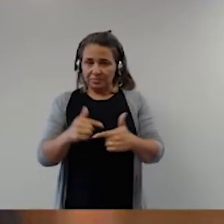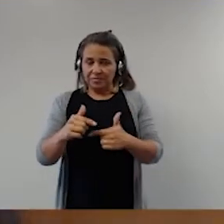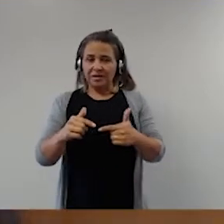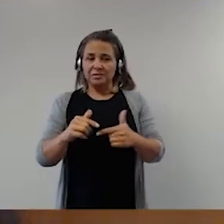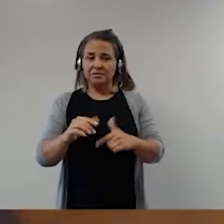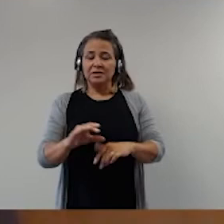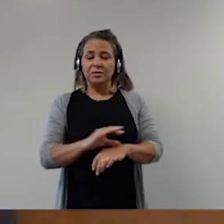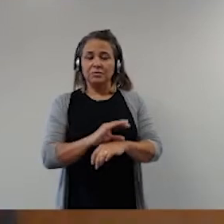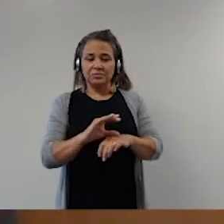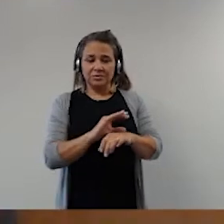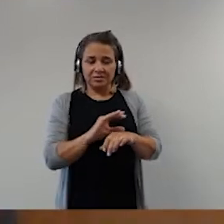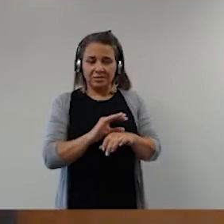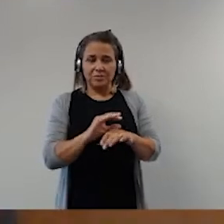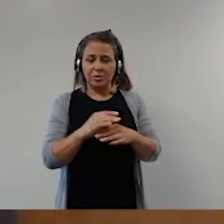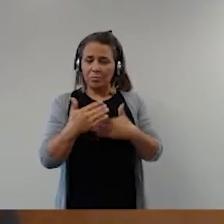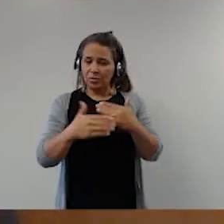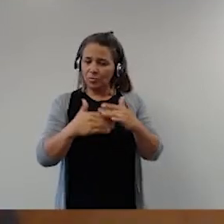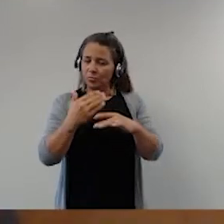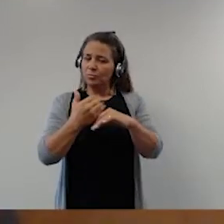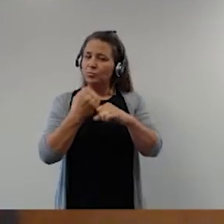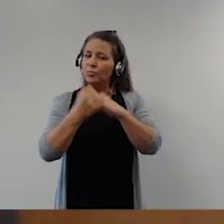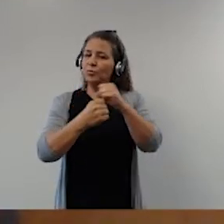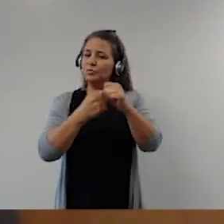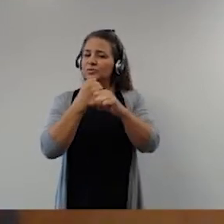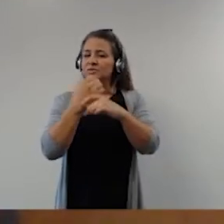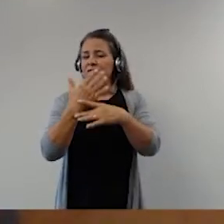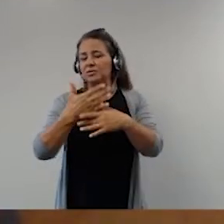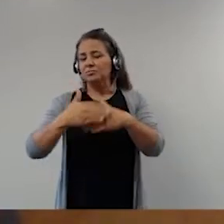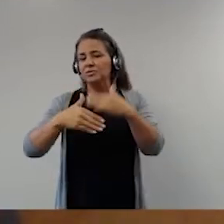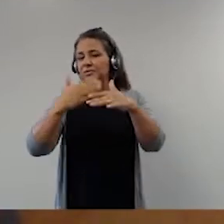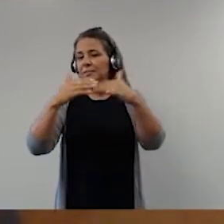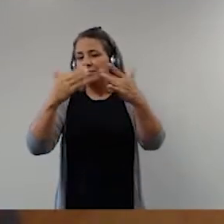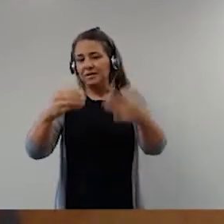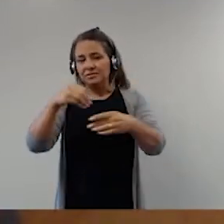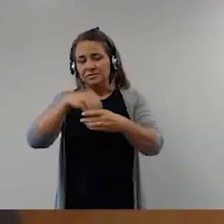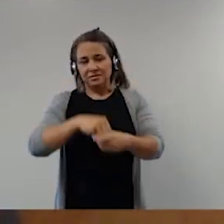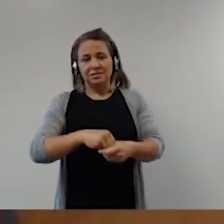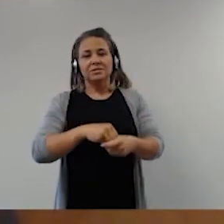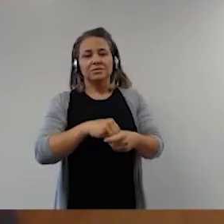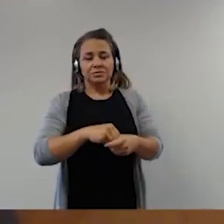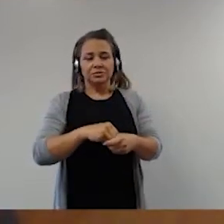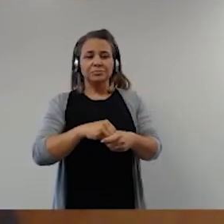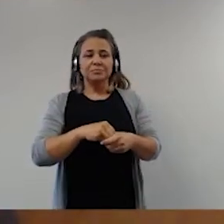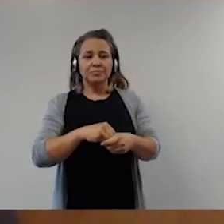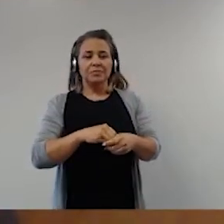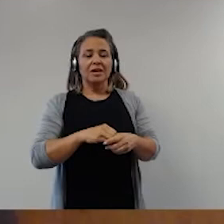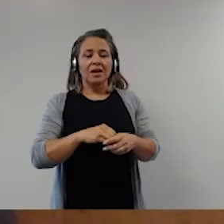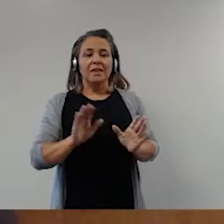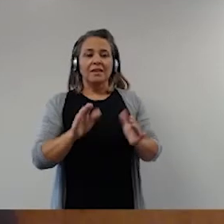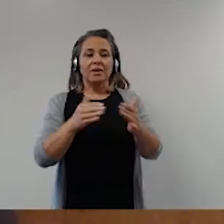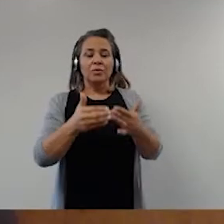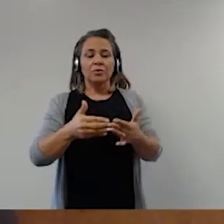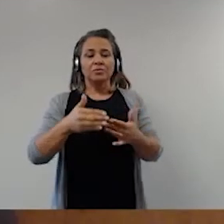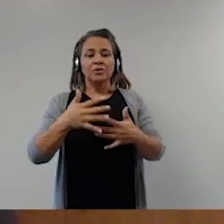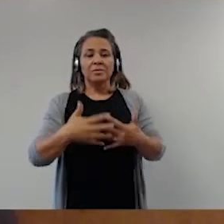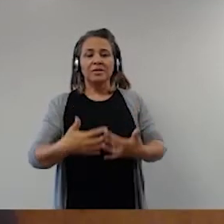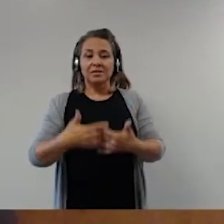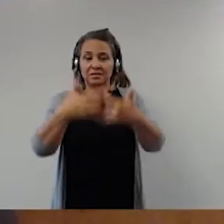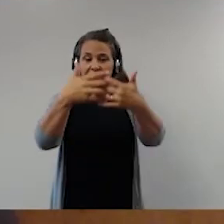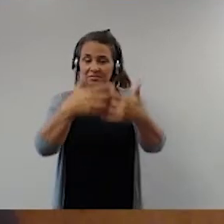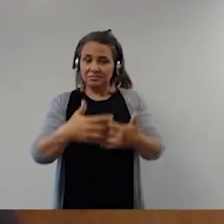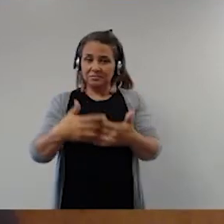é uma construção mais que bissecular da Suprema Corte norte-americana, que, depois do restabelecimento